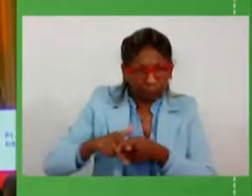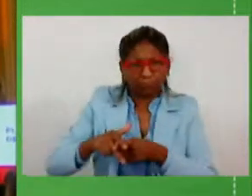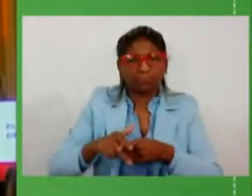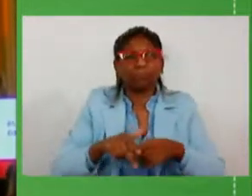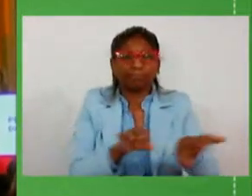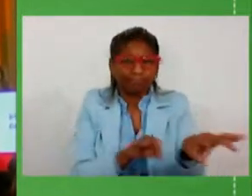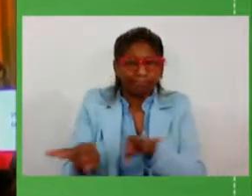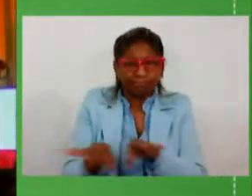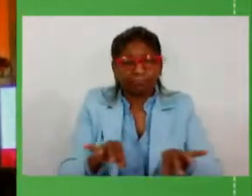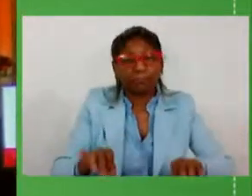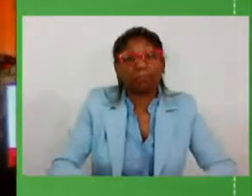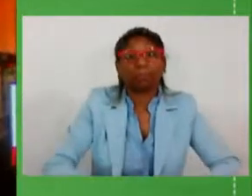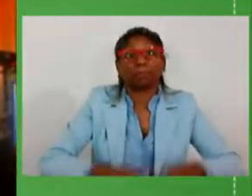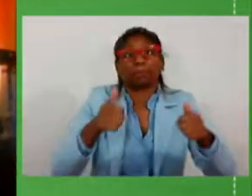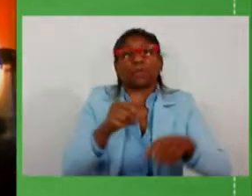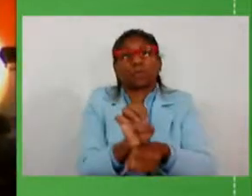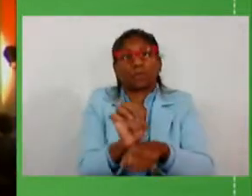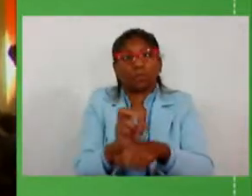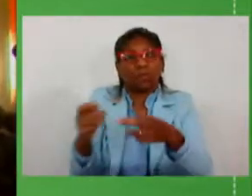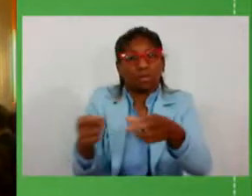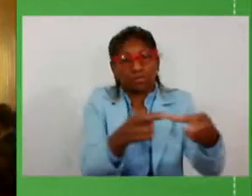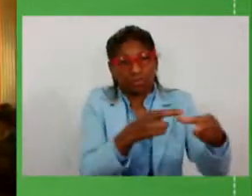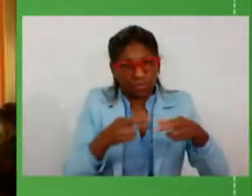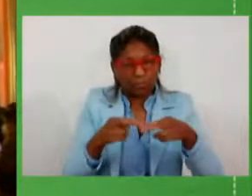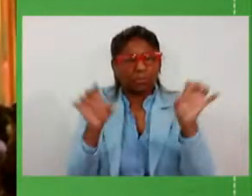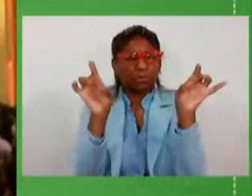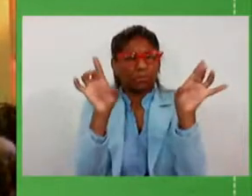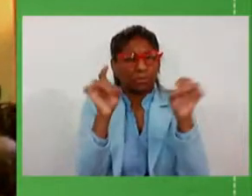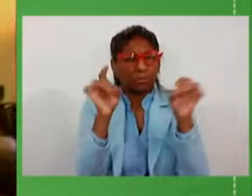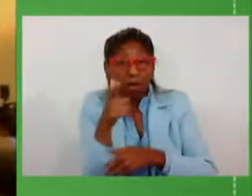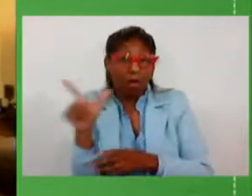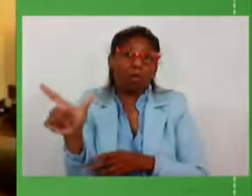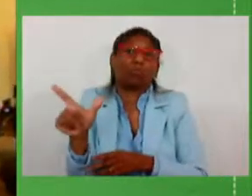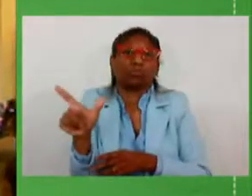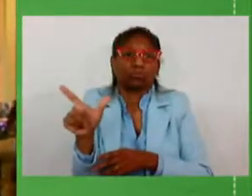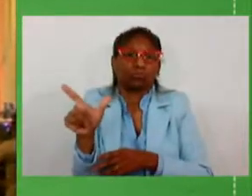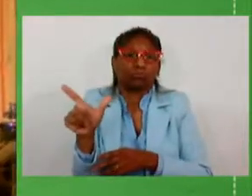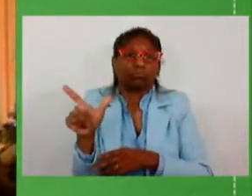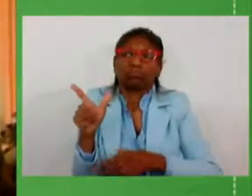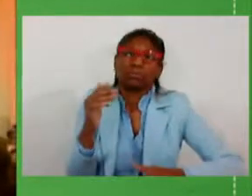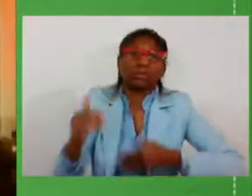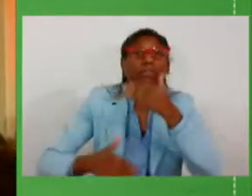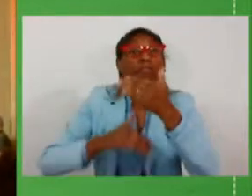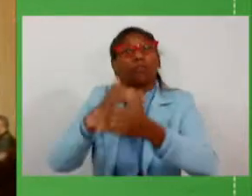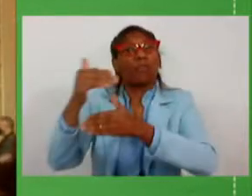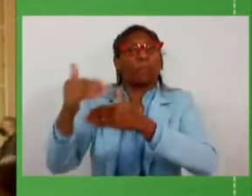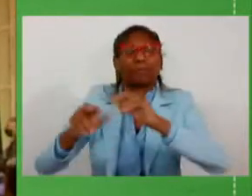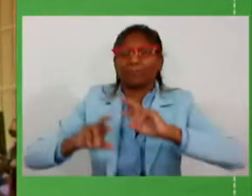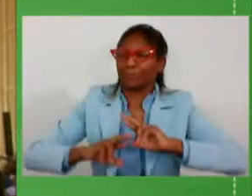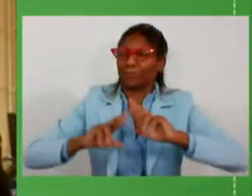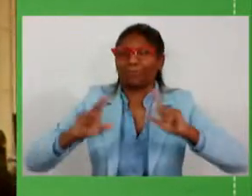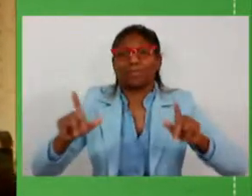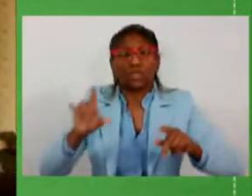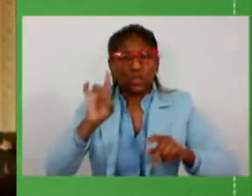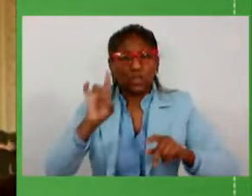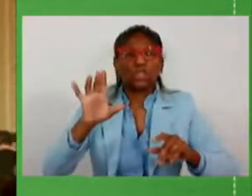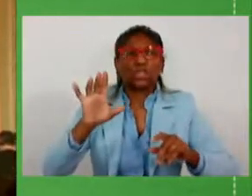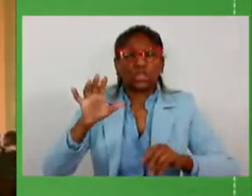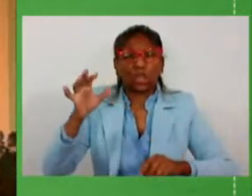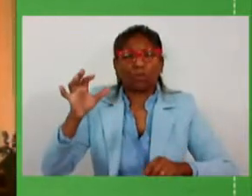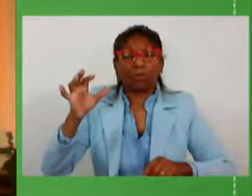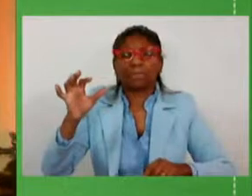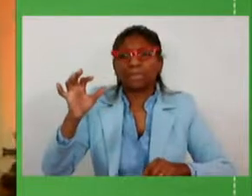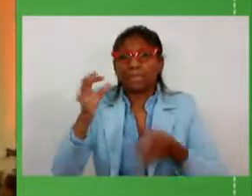o nosso Estado e essas regiões especialmente a outra condição de desenvolvimento, além de salvar vidas a partir dos